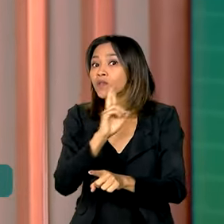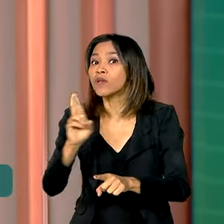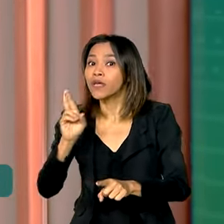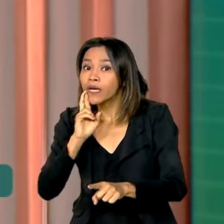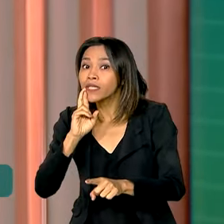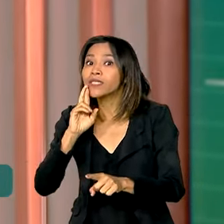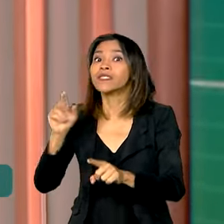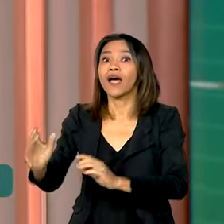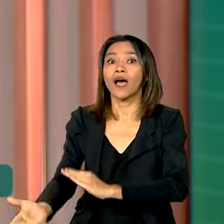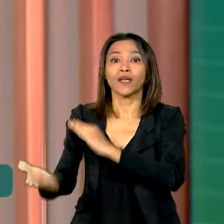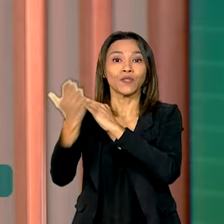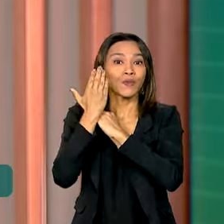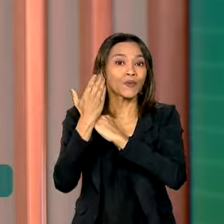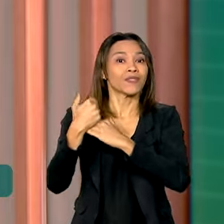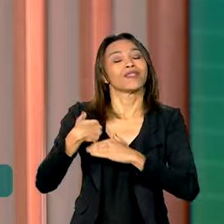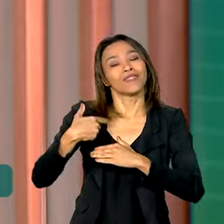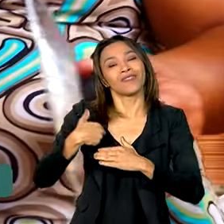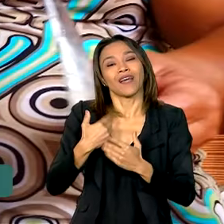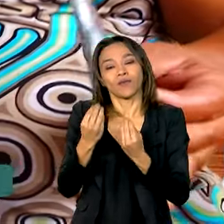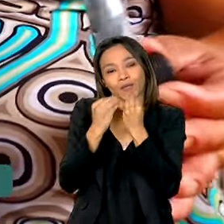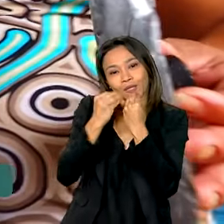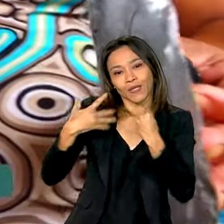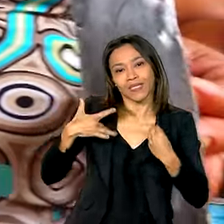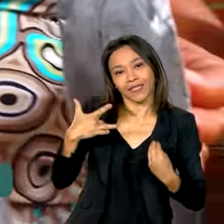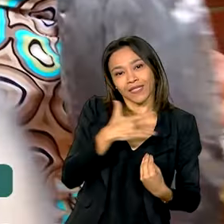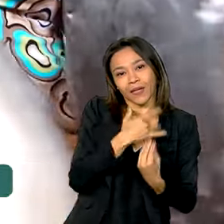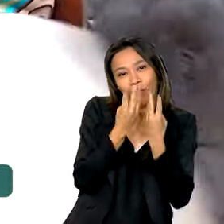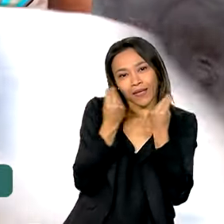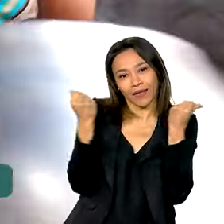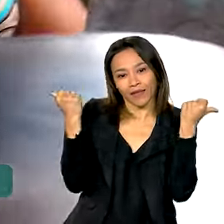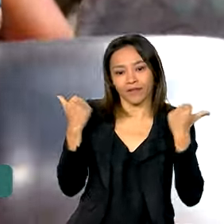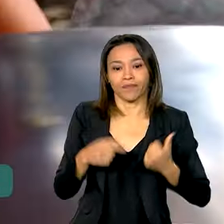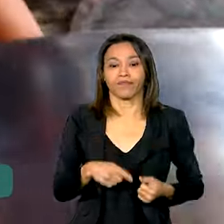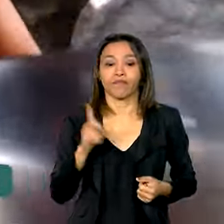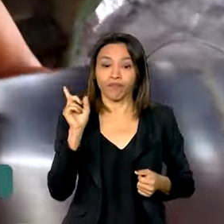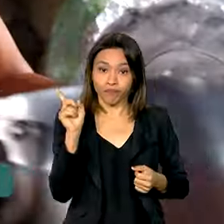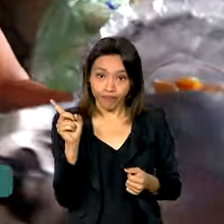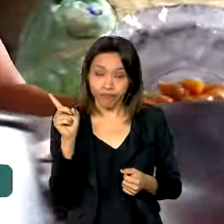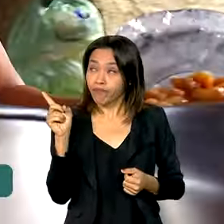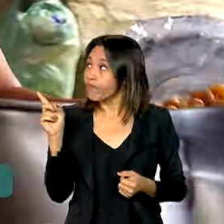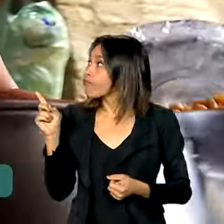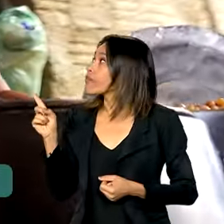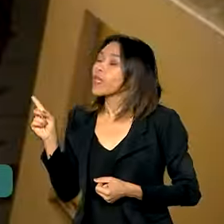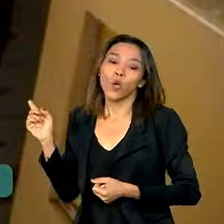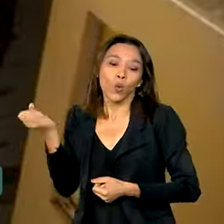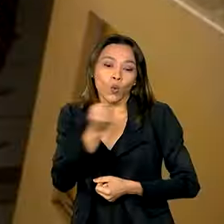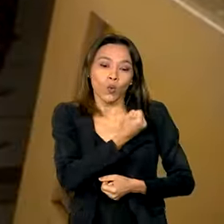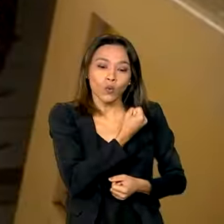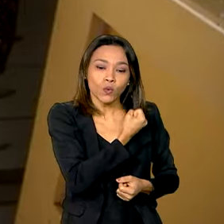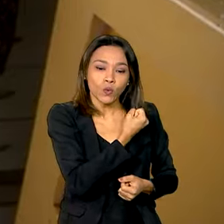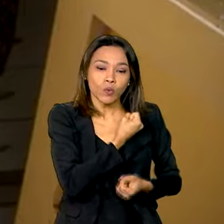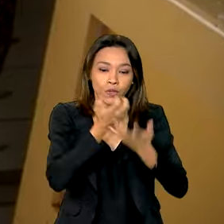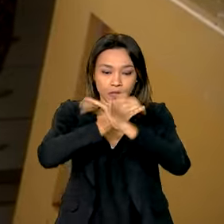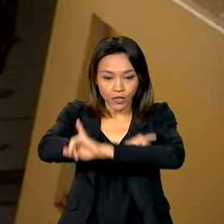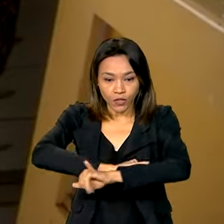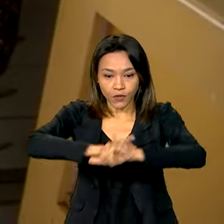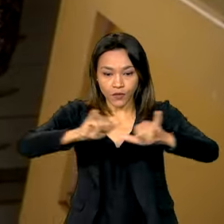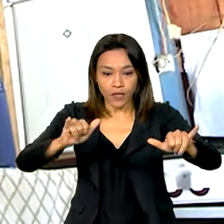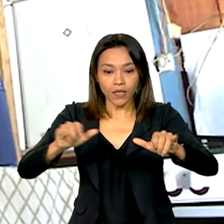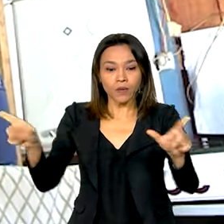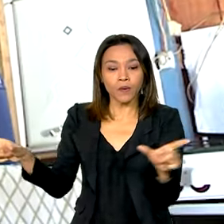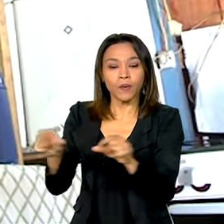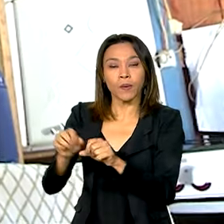melhorar a qualidade da alimentação. Os números divulgados na Pesquisa Nacional por Amostra de Domicílios, a